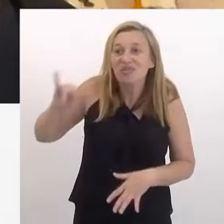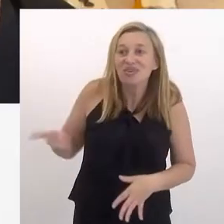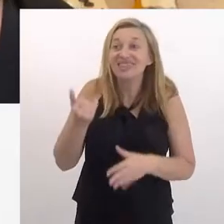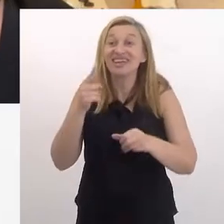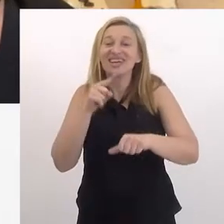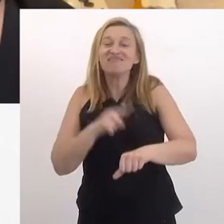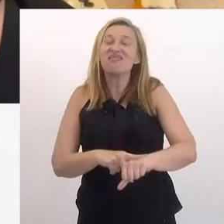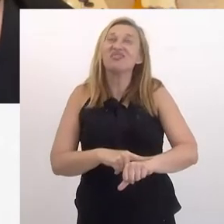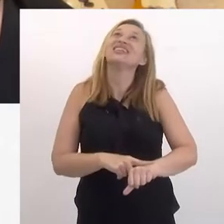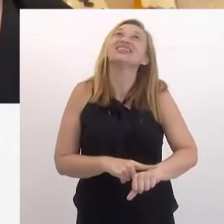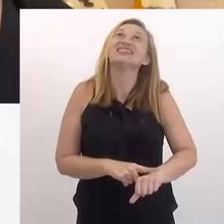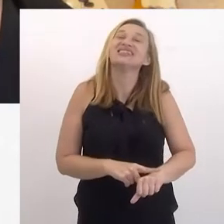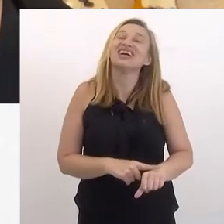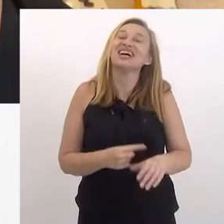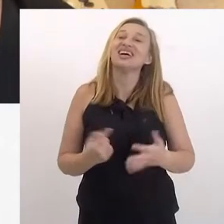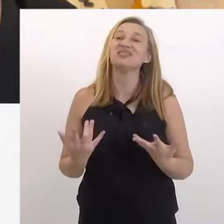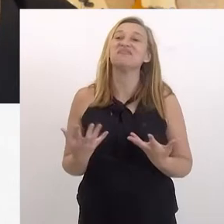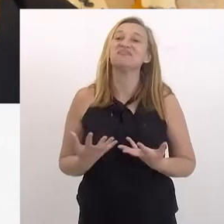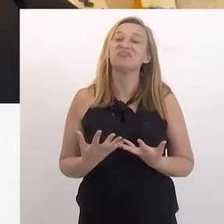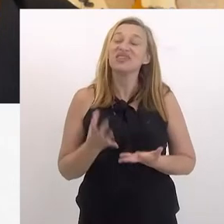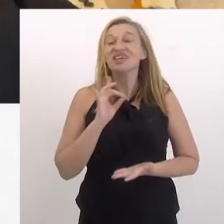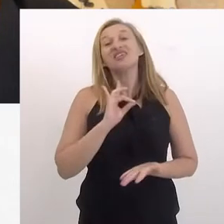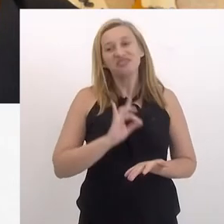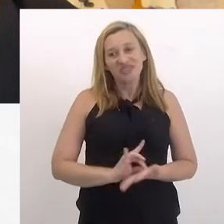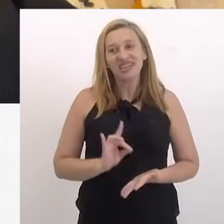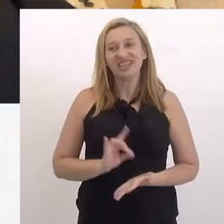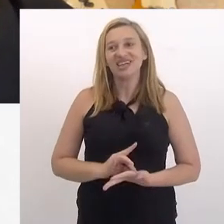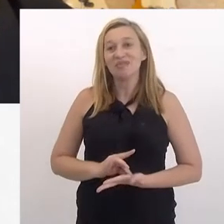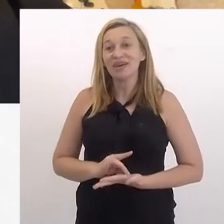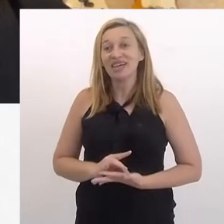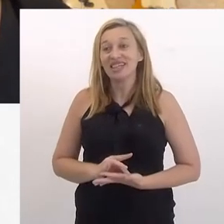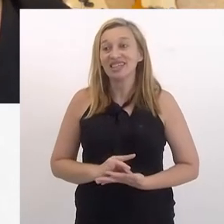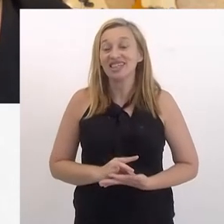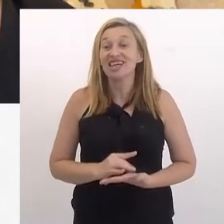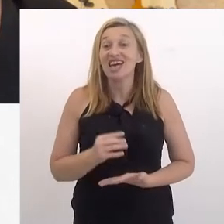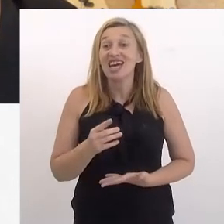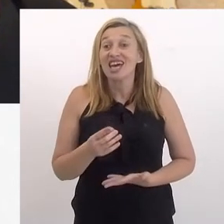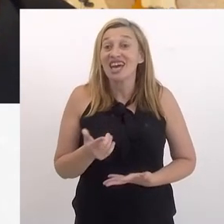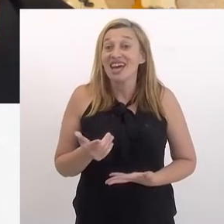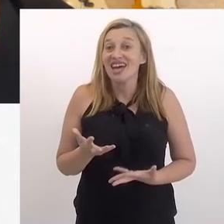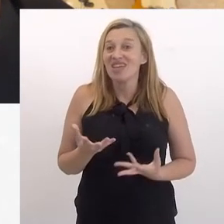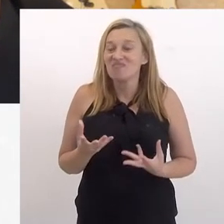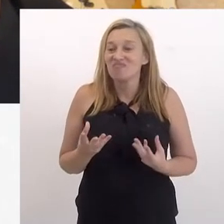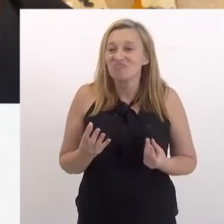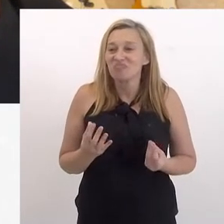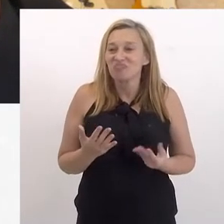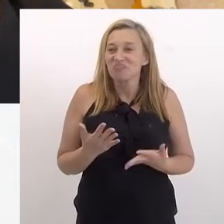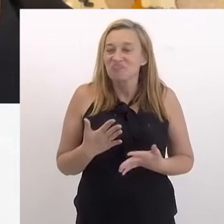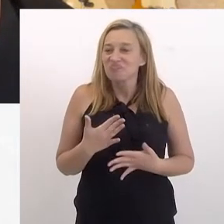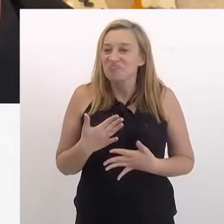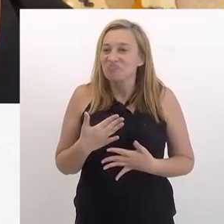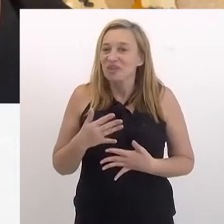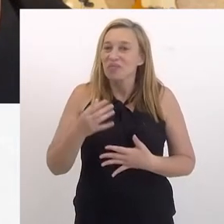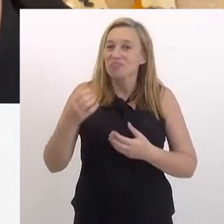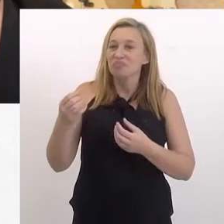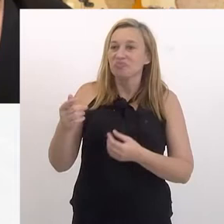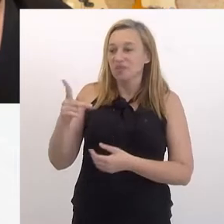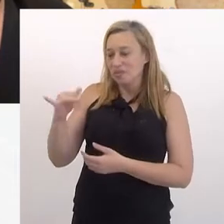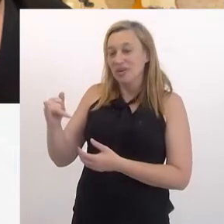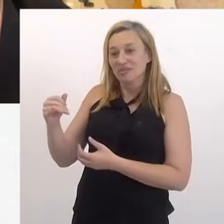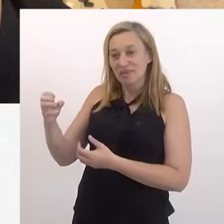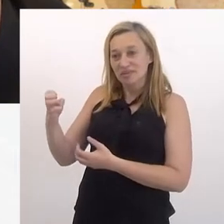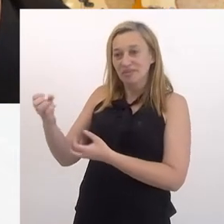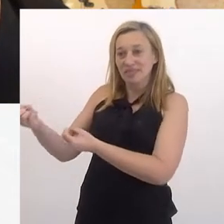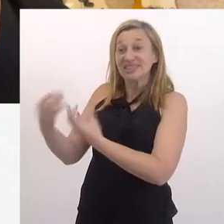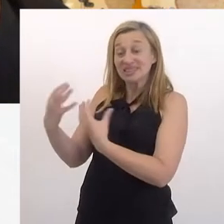Então, eu aproveitei aquele momento e eu realmente... Eu tive assim... Meus